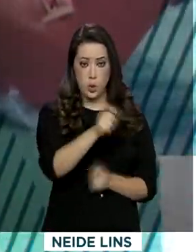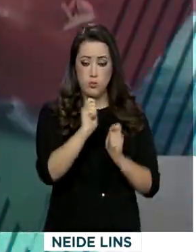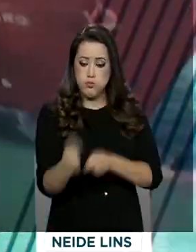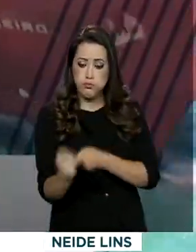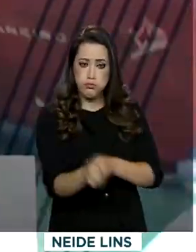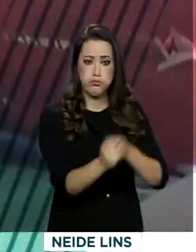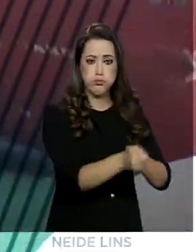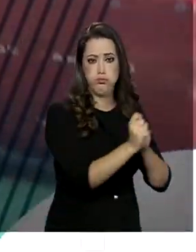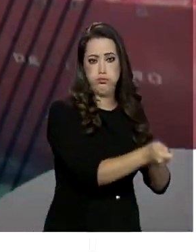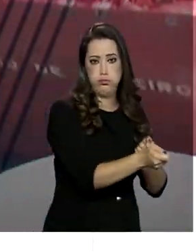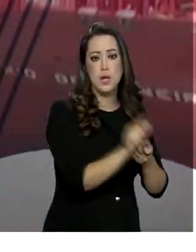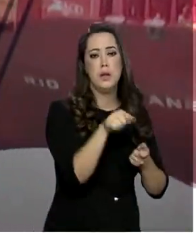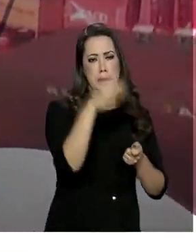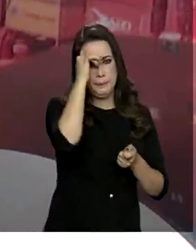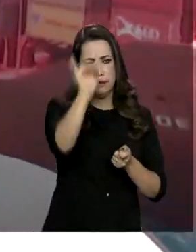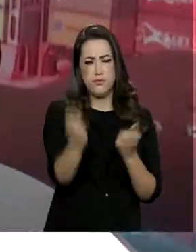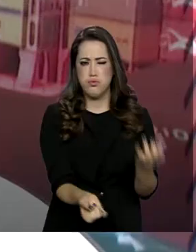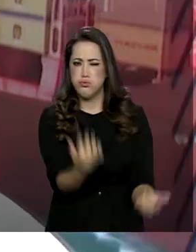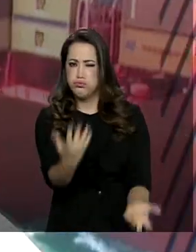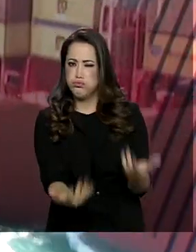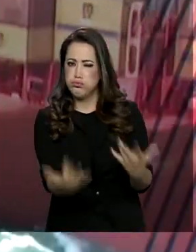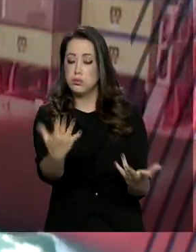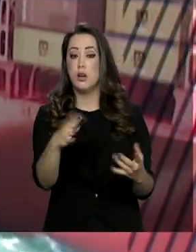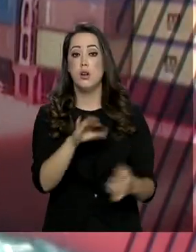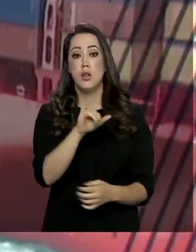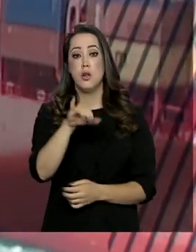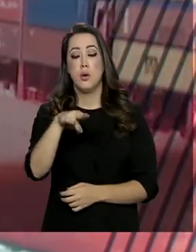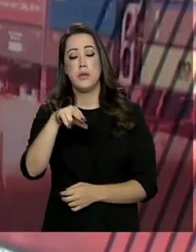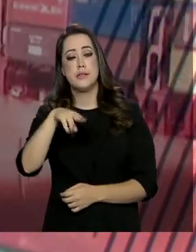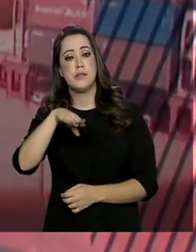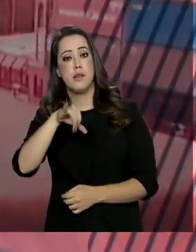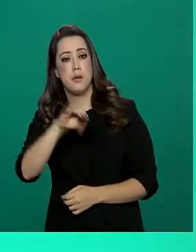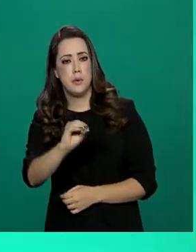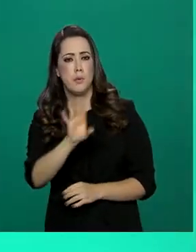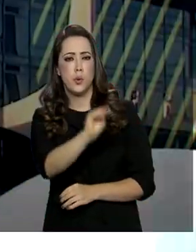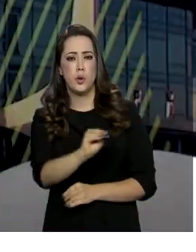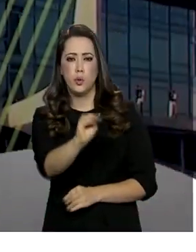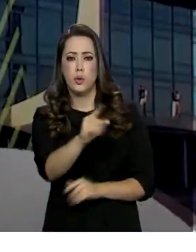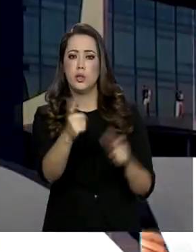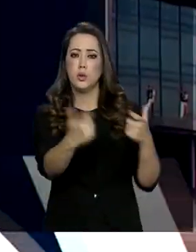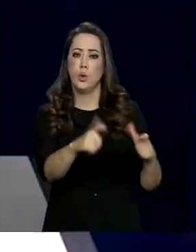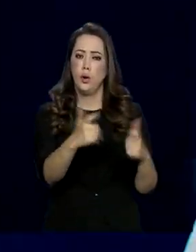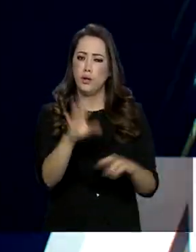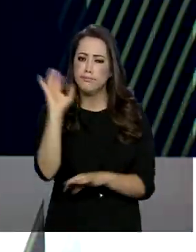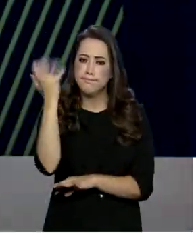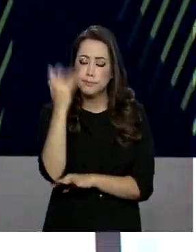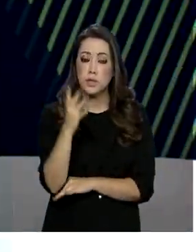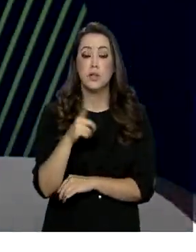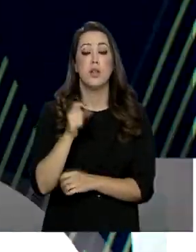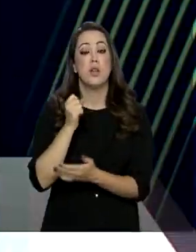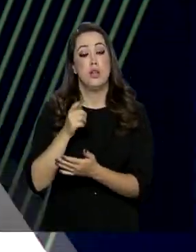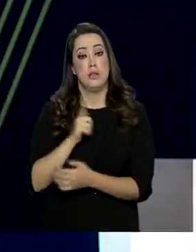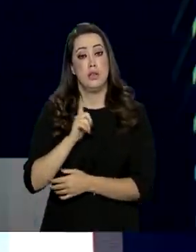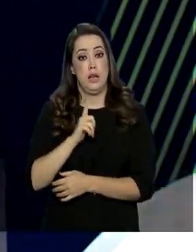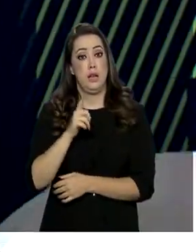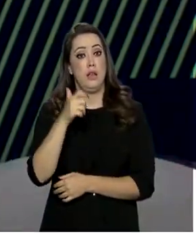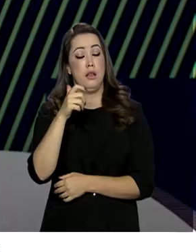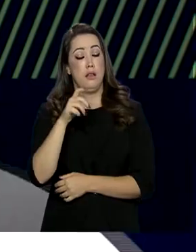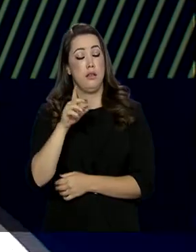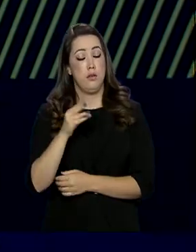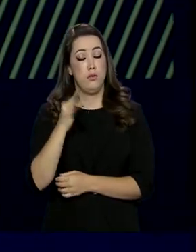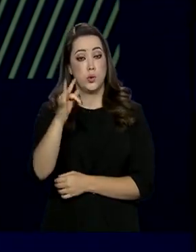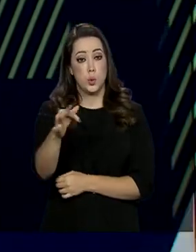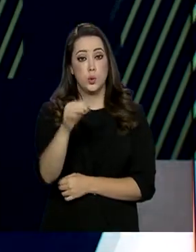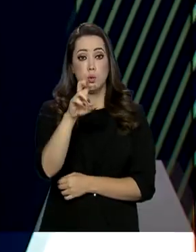reforçar o combate às queimadas em todo o país. O Instituto Chico Mendes, que cuida das unidades de conservação, vai contar com 507